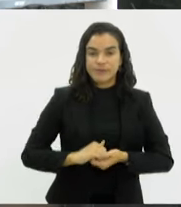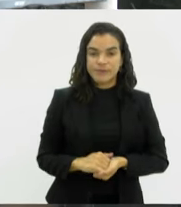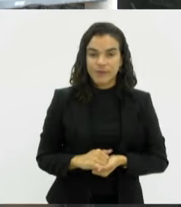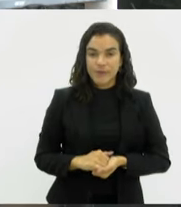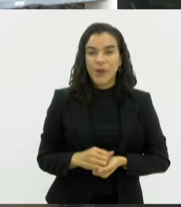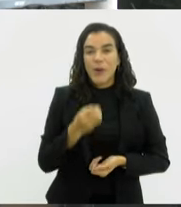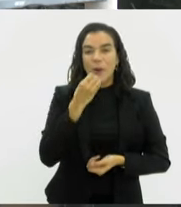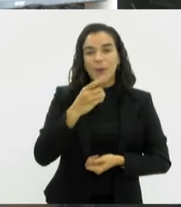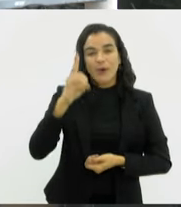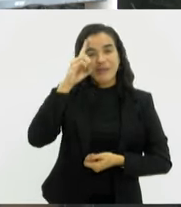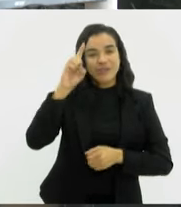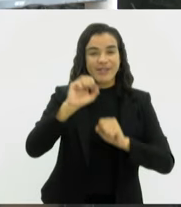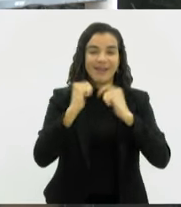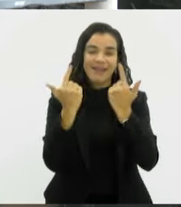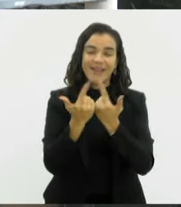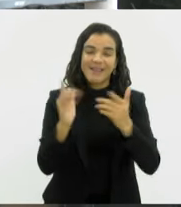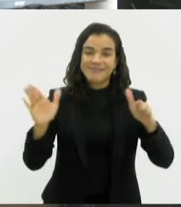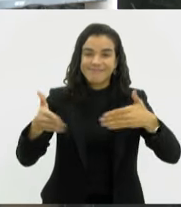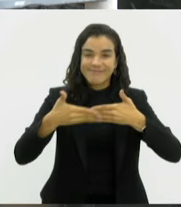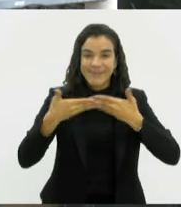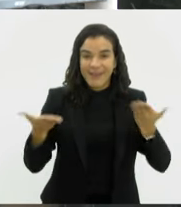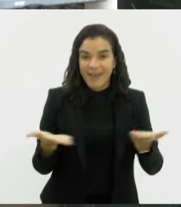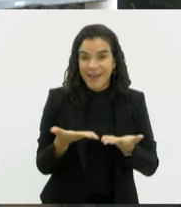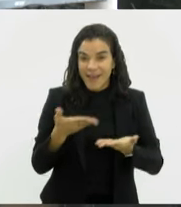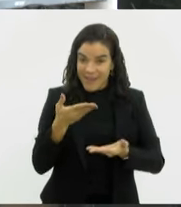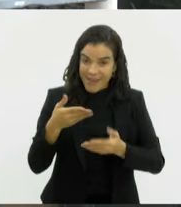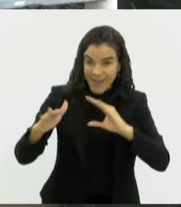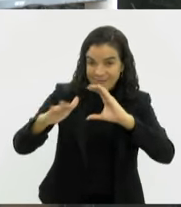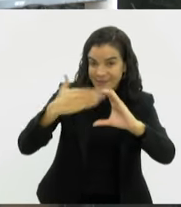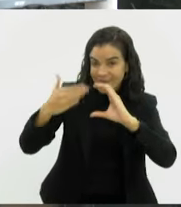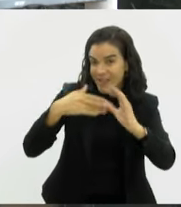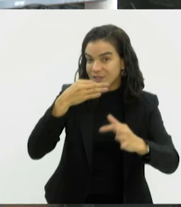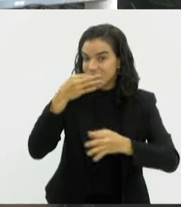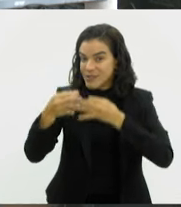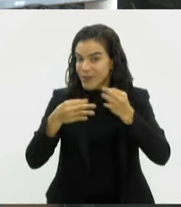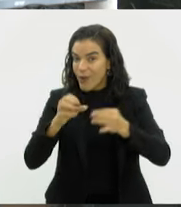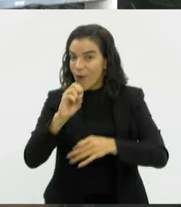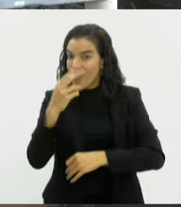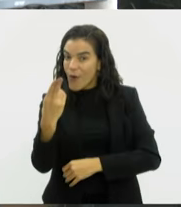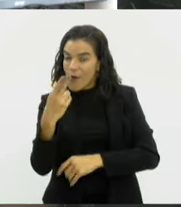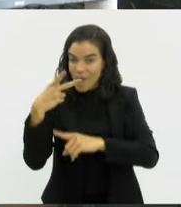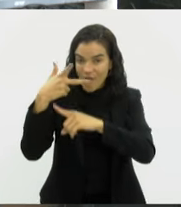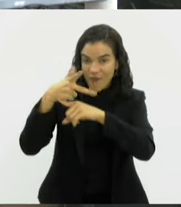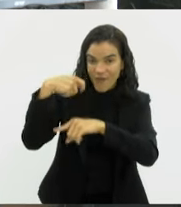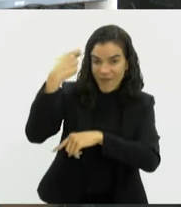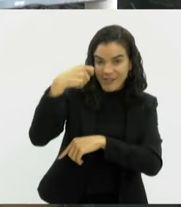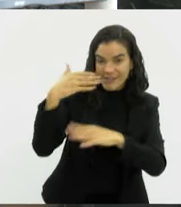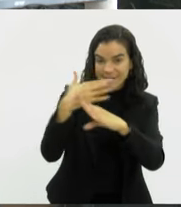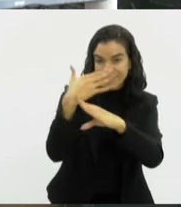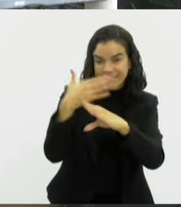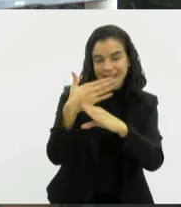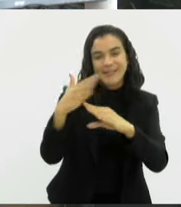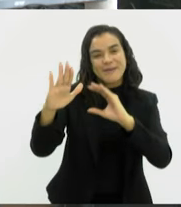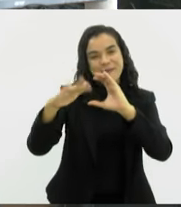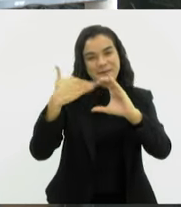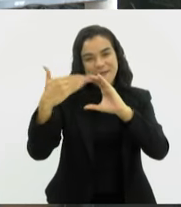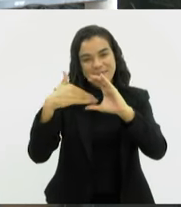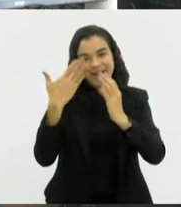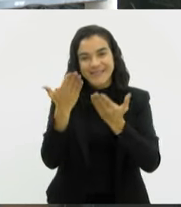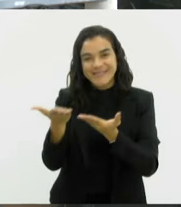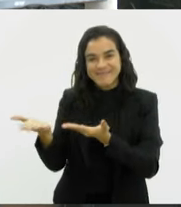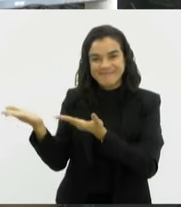E o Bom Dia Alerje termina aqui. Se você quiser enviar sugestões ou vídeos aí da sua cidade, é só acessar nosso e-mail tvalerje